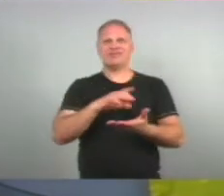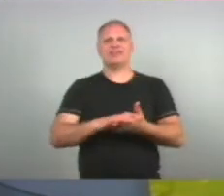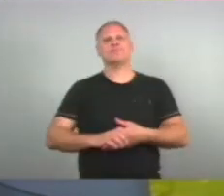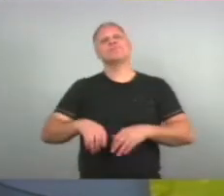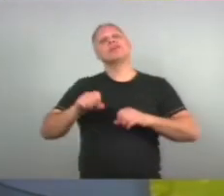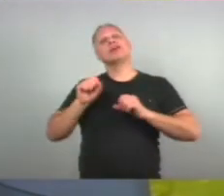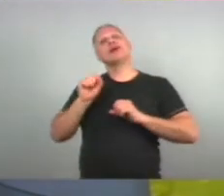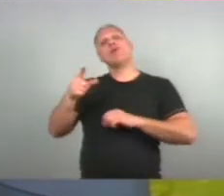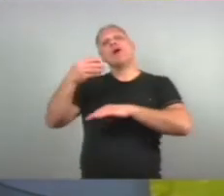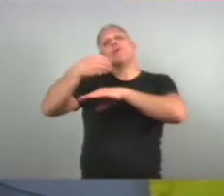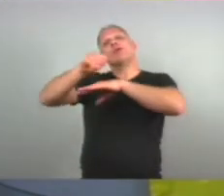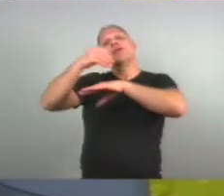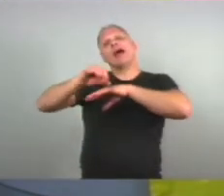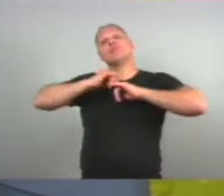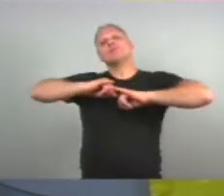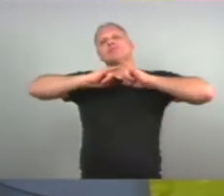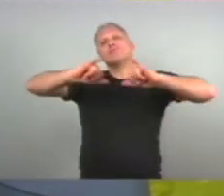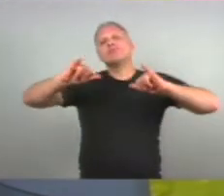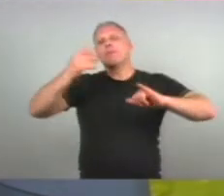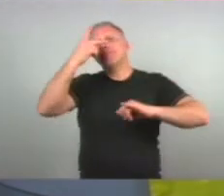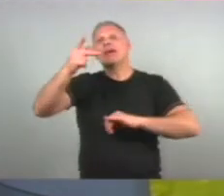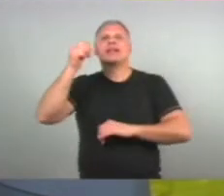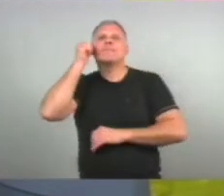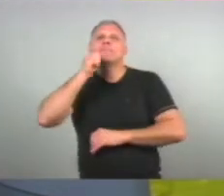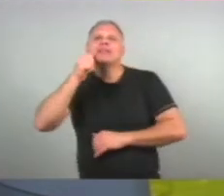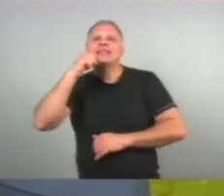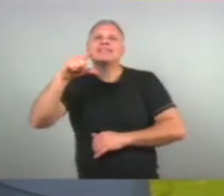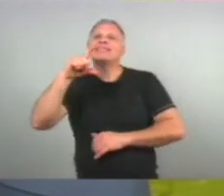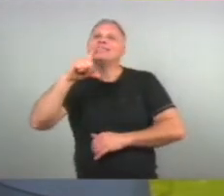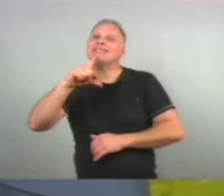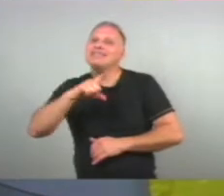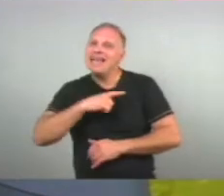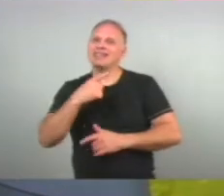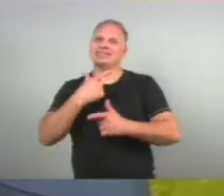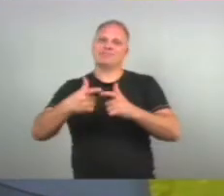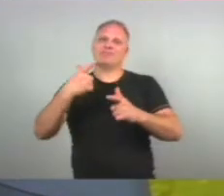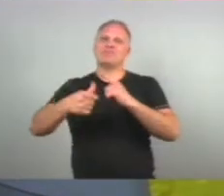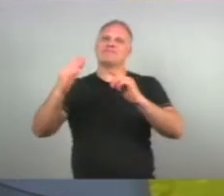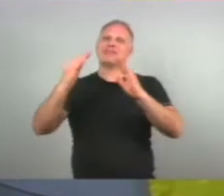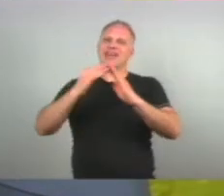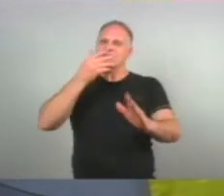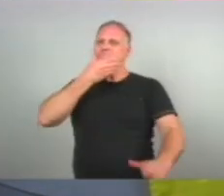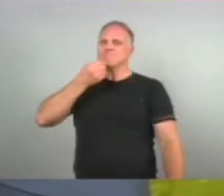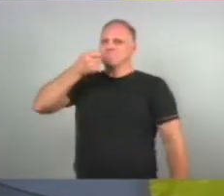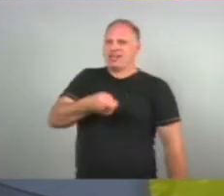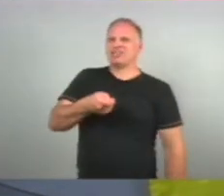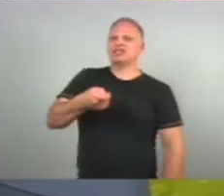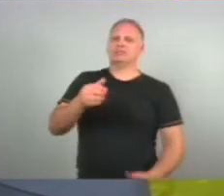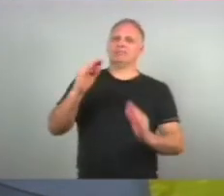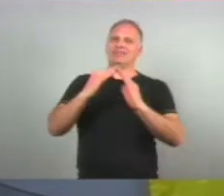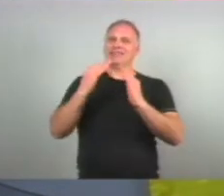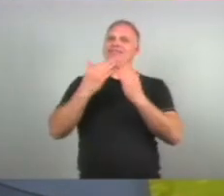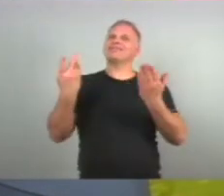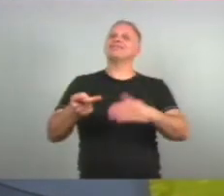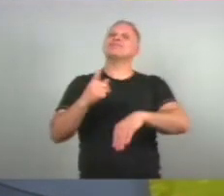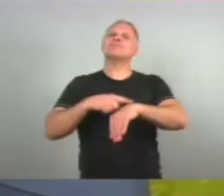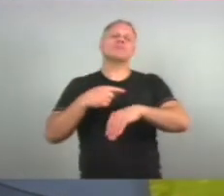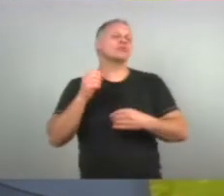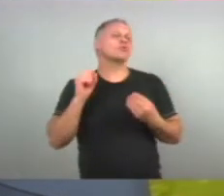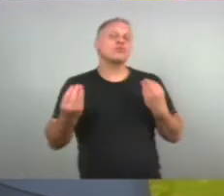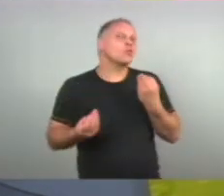qual o recado Que a gente pode dar Para as mulheres Que passam por situações De machismo No dia a dia Em casa Nesse momento